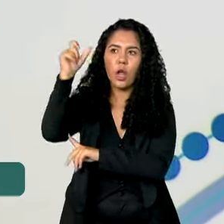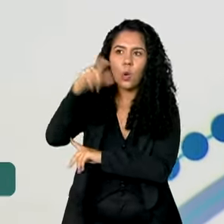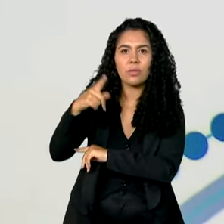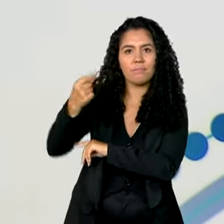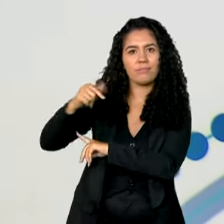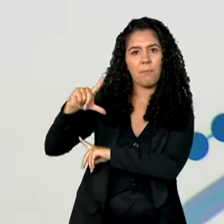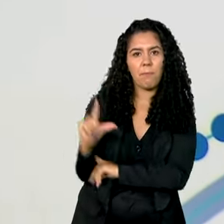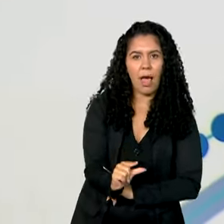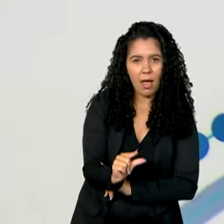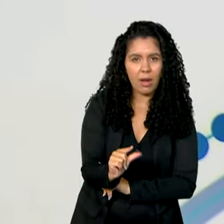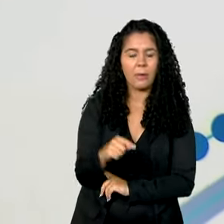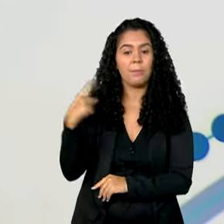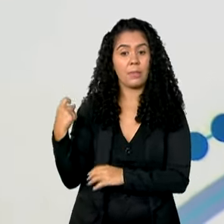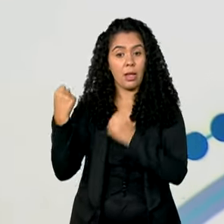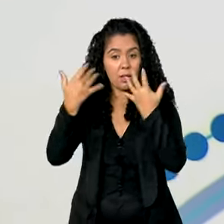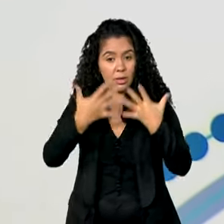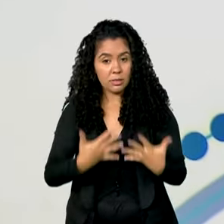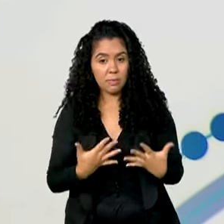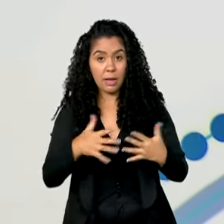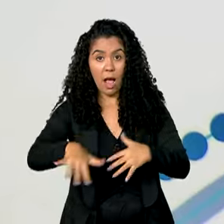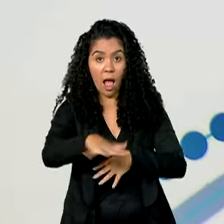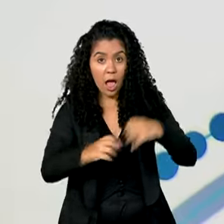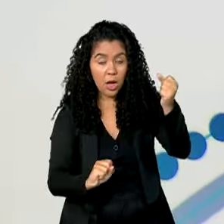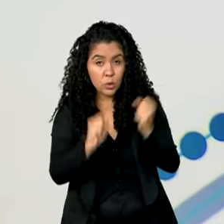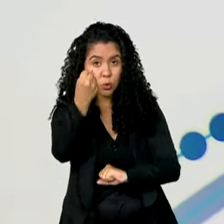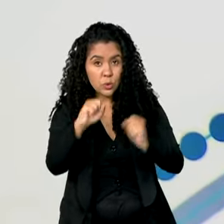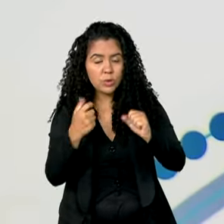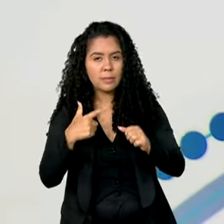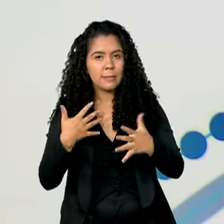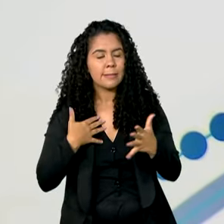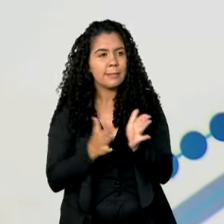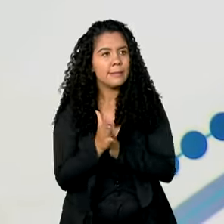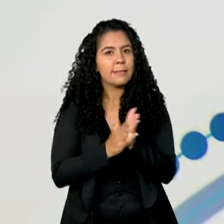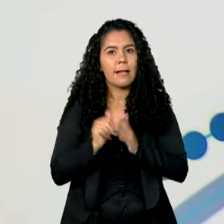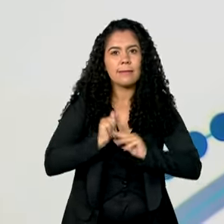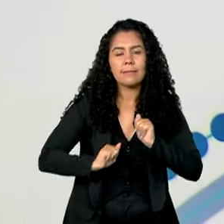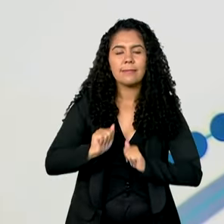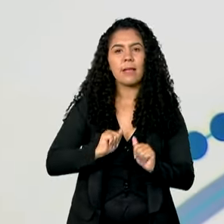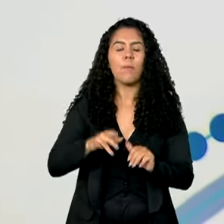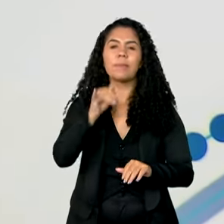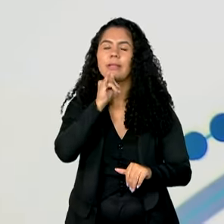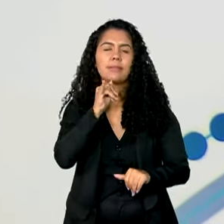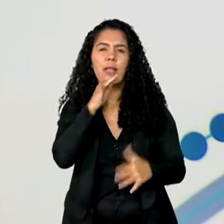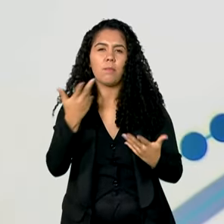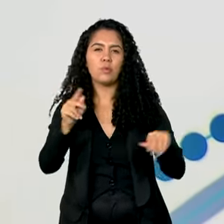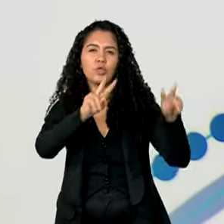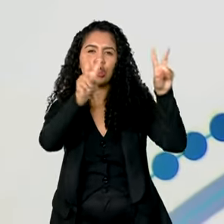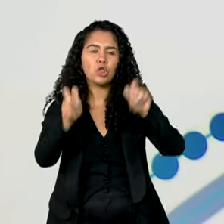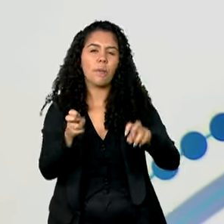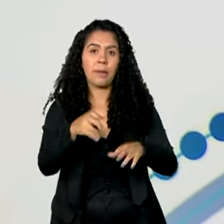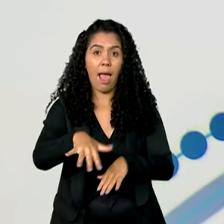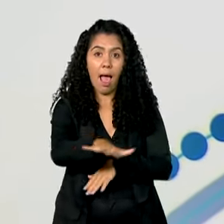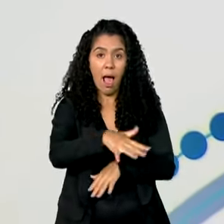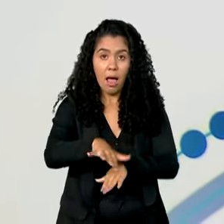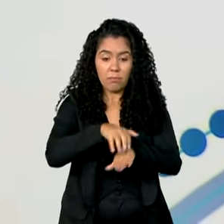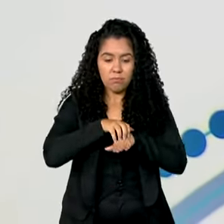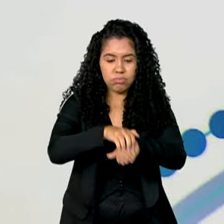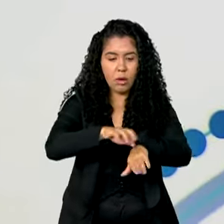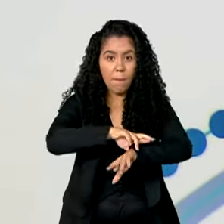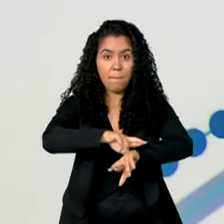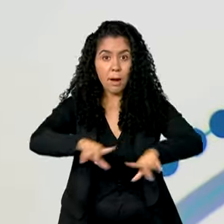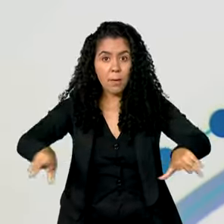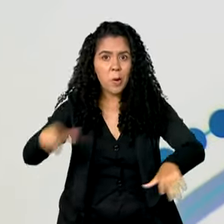capacidade ociosa. Para ter uma ideia, só venda de veículos, presidente. Este ano